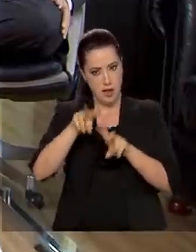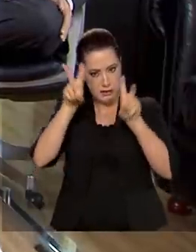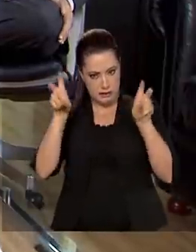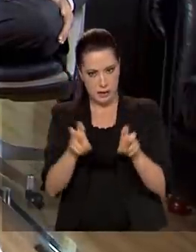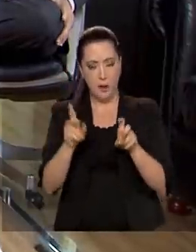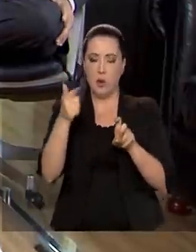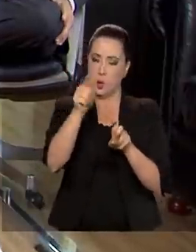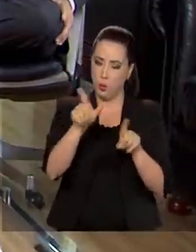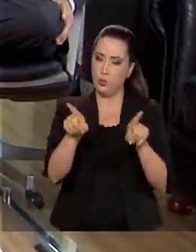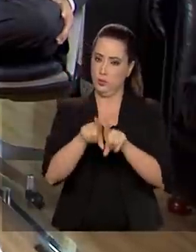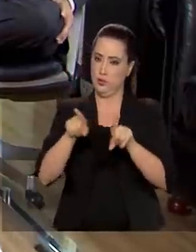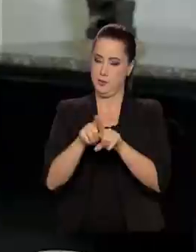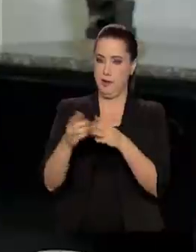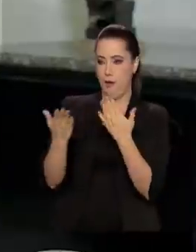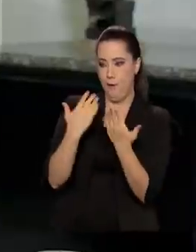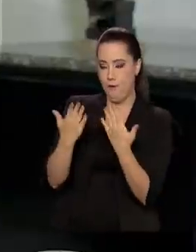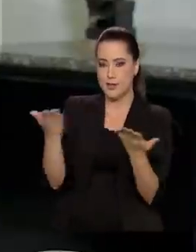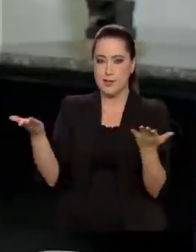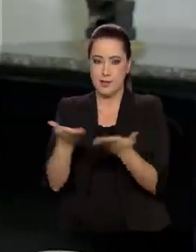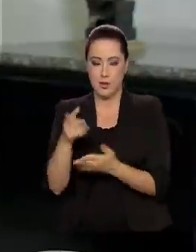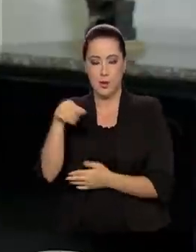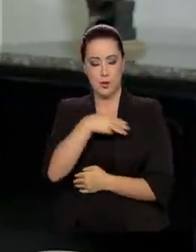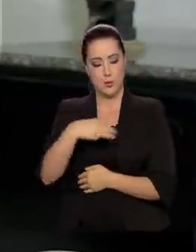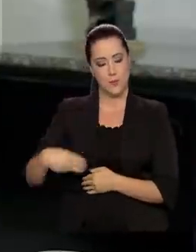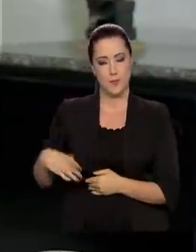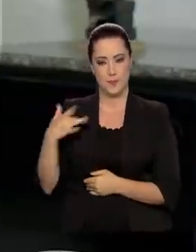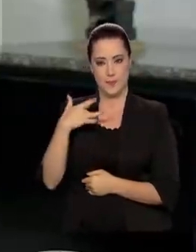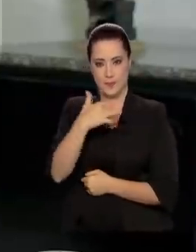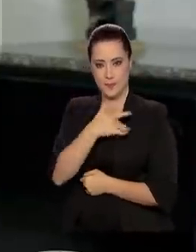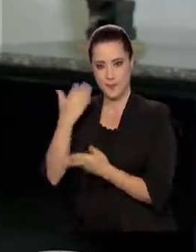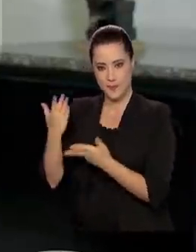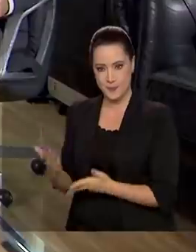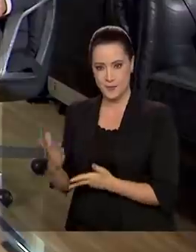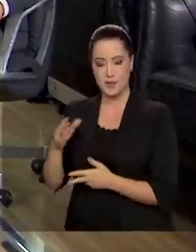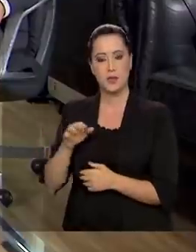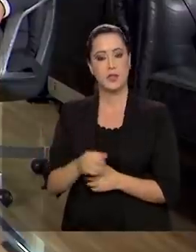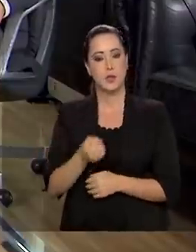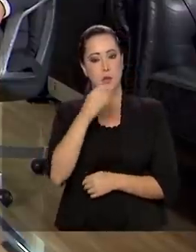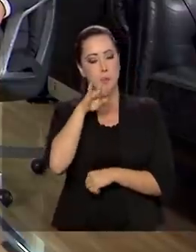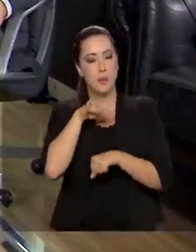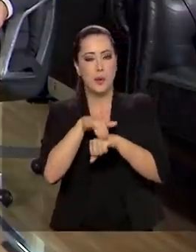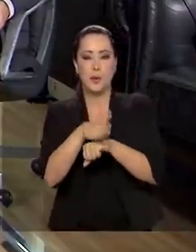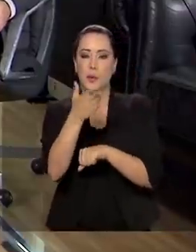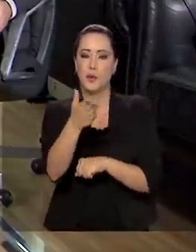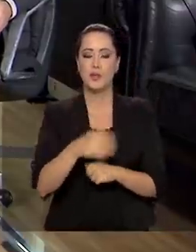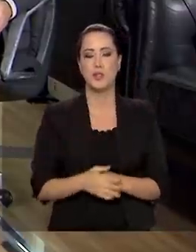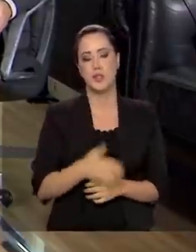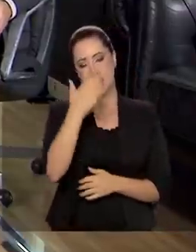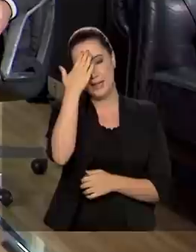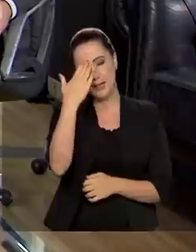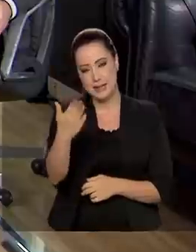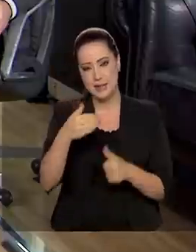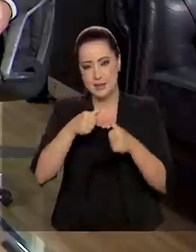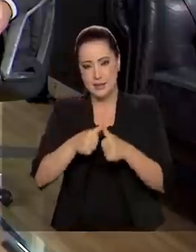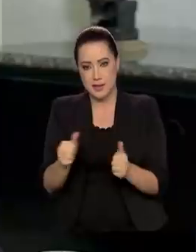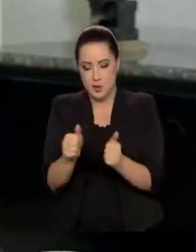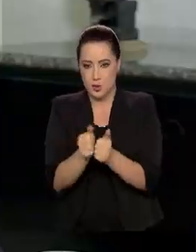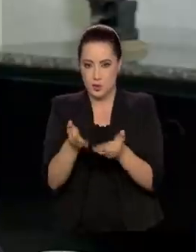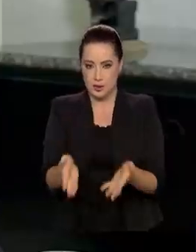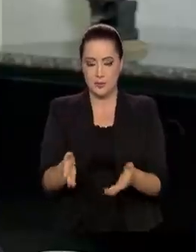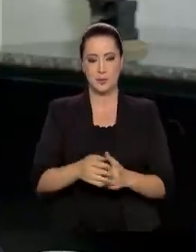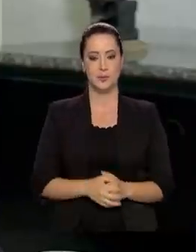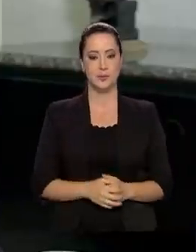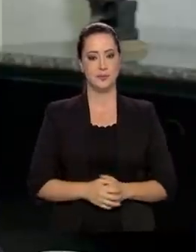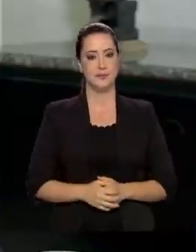eu converso com o Ministro da Saúde, Eduardo Pazuello, aqui no Brasil em Pauta. Boa noite, Ministro. Muito obrigado pela presença aqui no Brasil em Pauta.